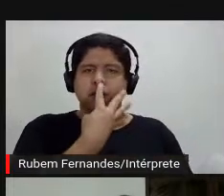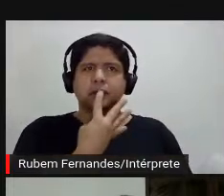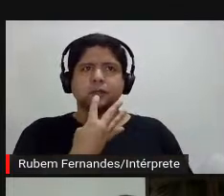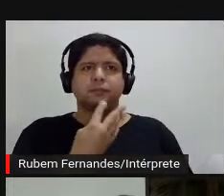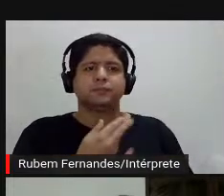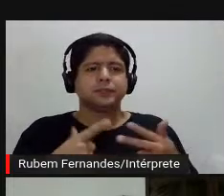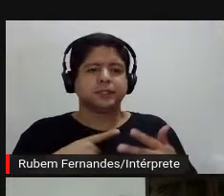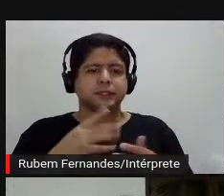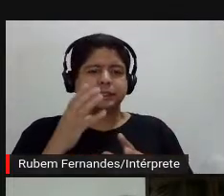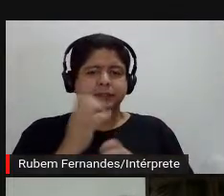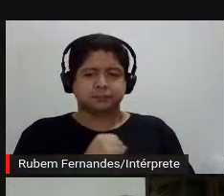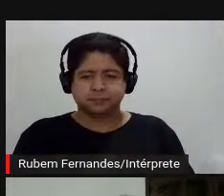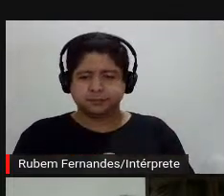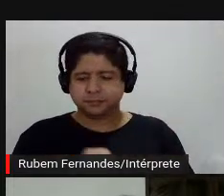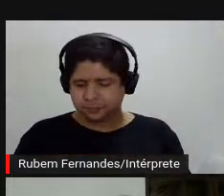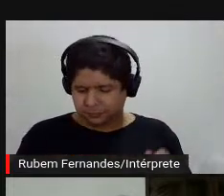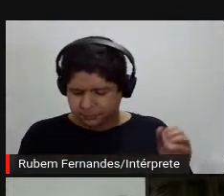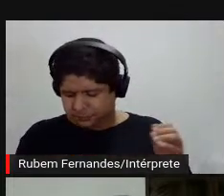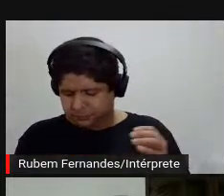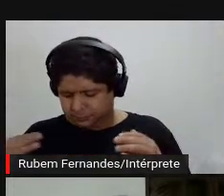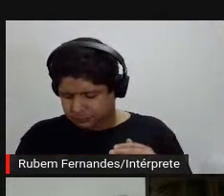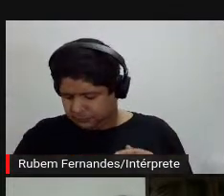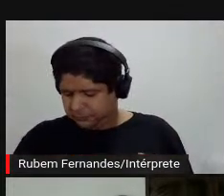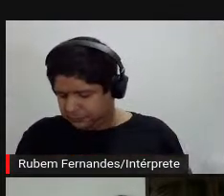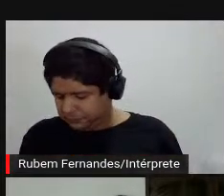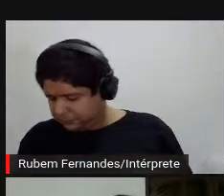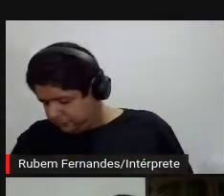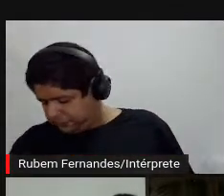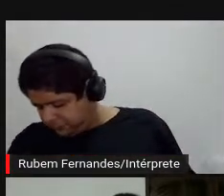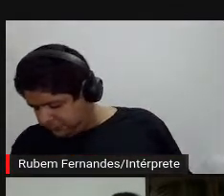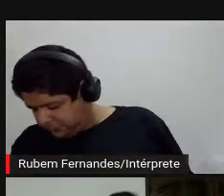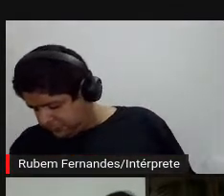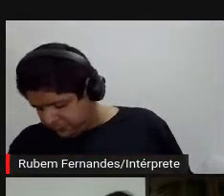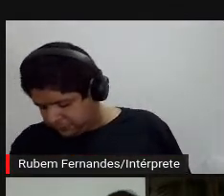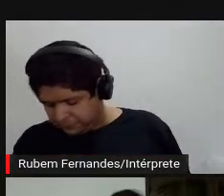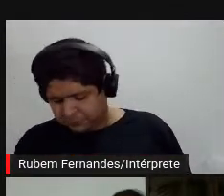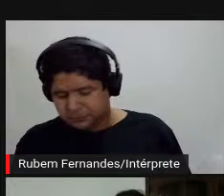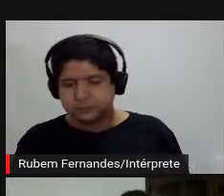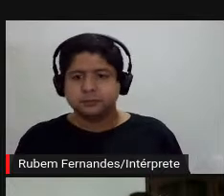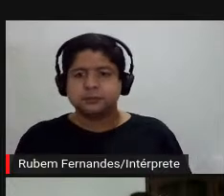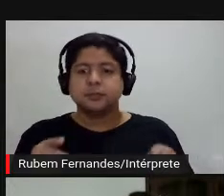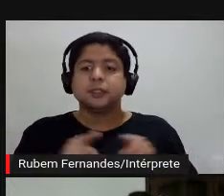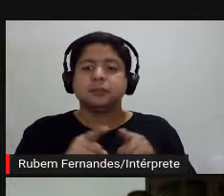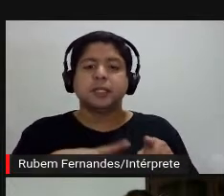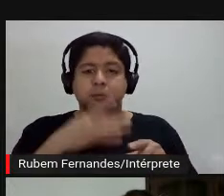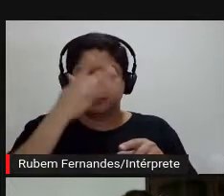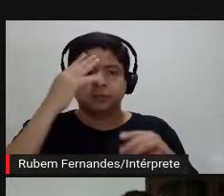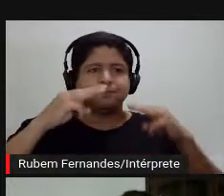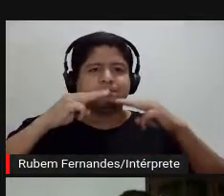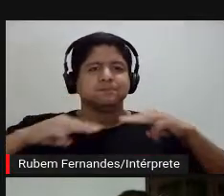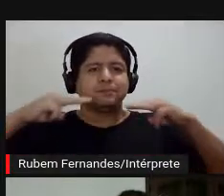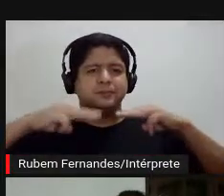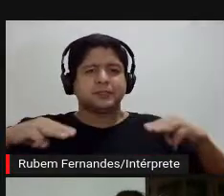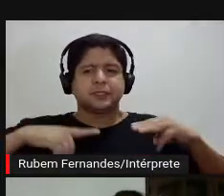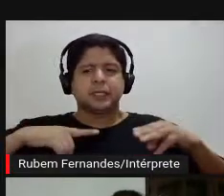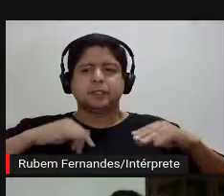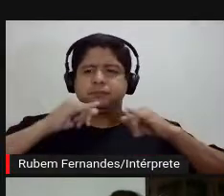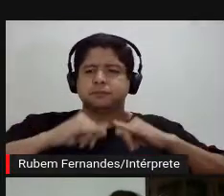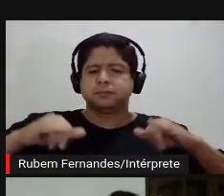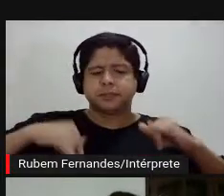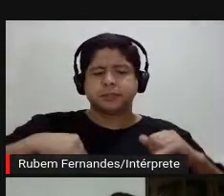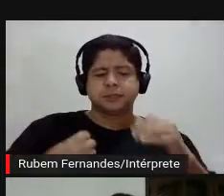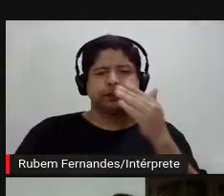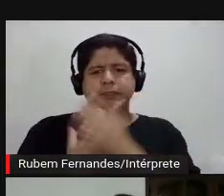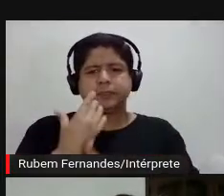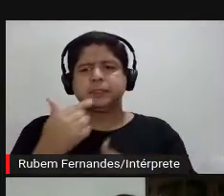dinheiro muito mais do que você tem para realizar aquele trabalho, então se você tem um patrocínio, às vezes você vai conseguir realizar porque você vai ter o